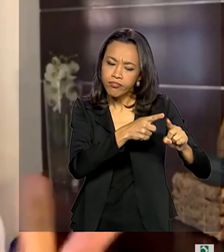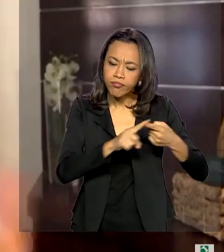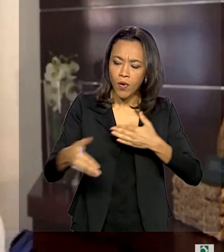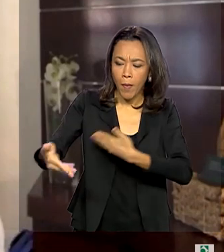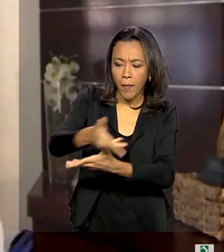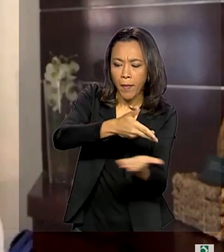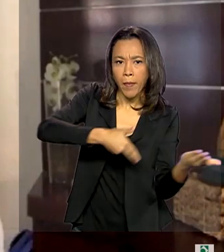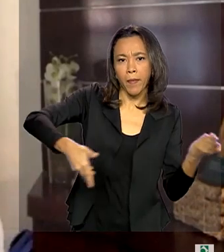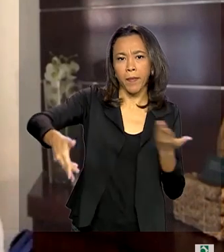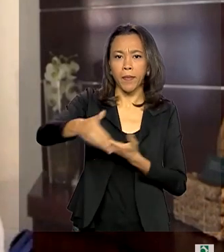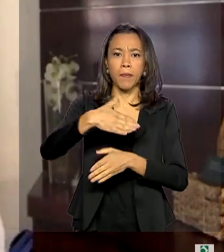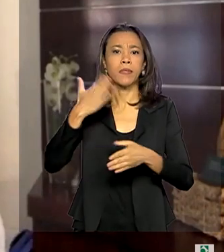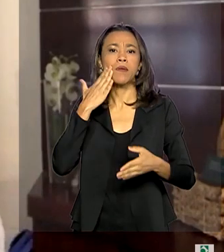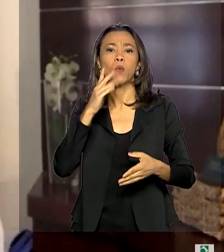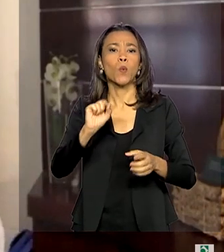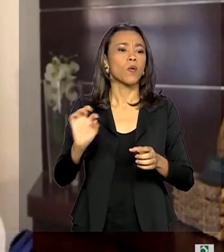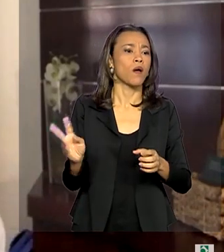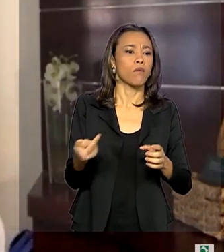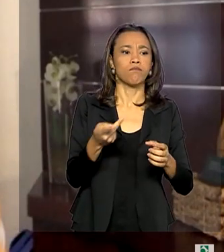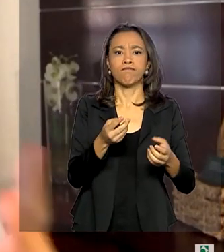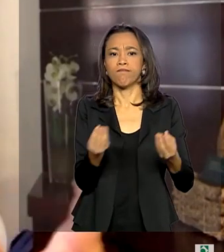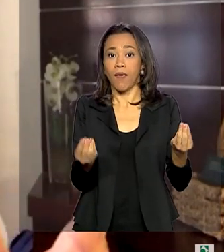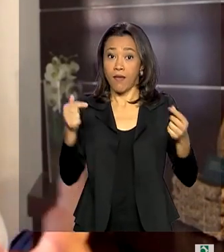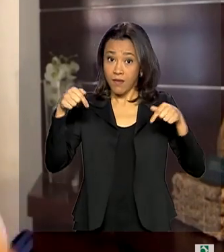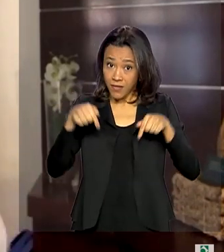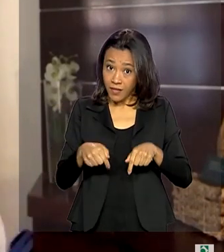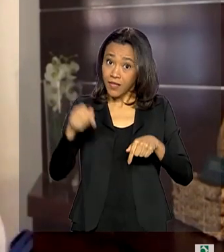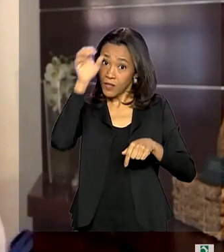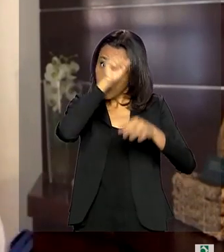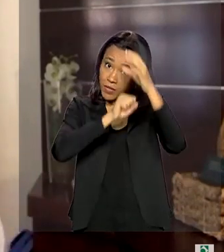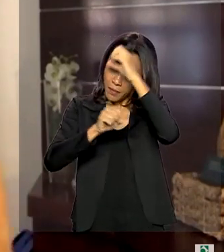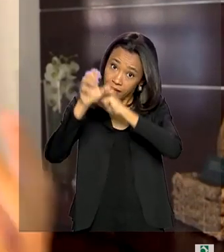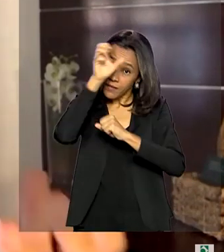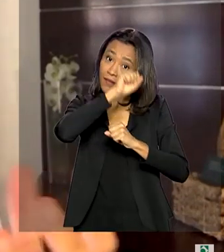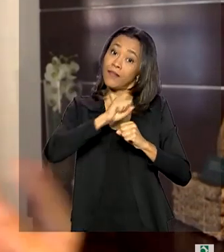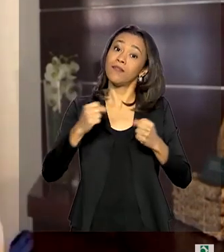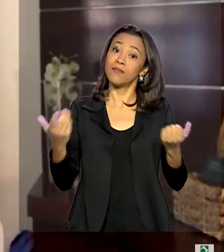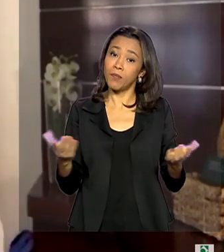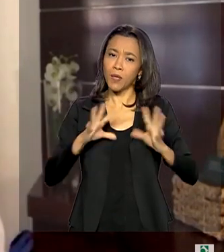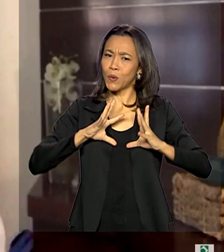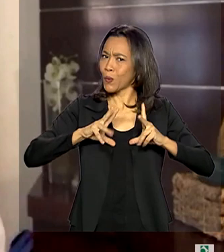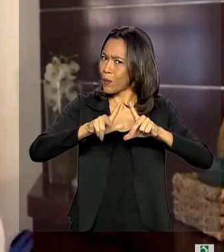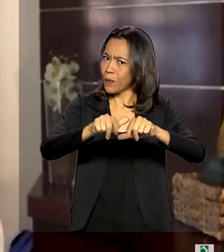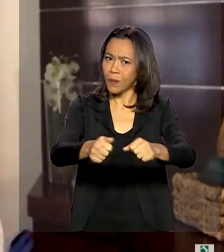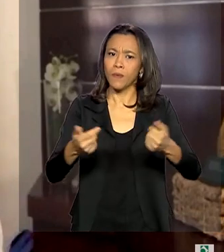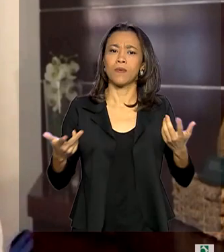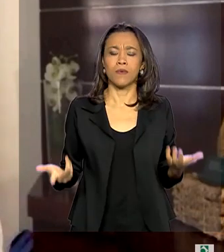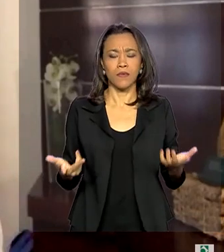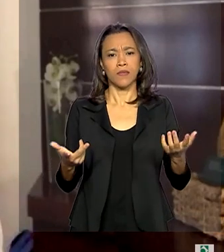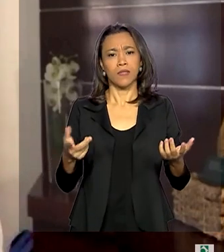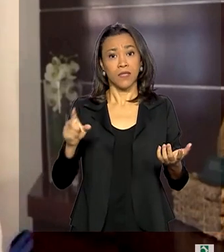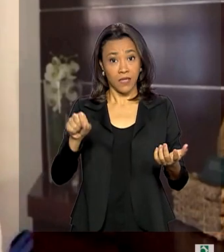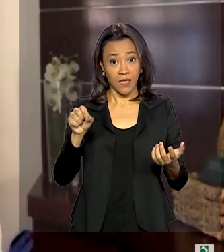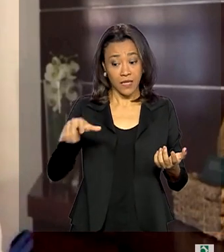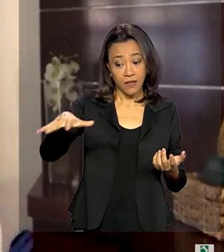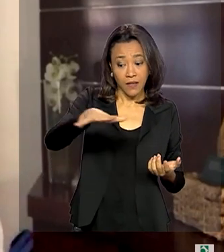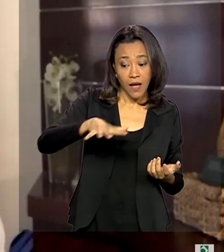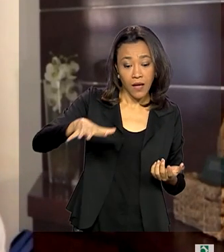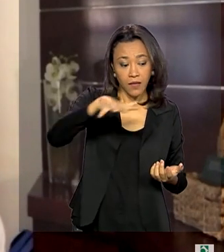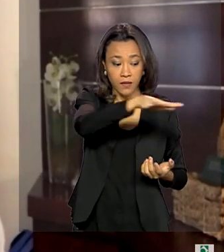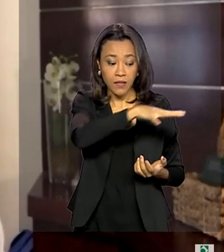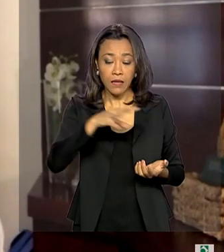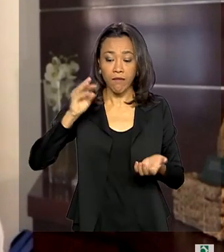toda a dinâmica dos setores. Isso aqui é um grande aprendizado, é um grande aprendizado para todos nós. E à medida que os setores forem tendo